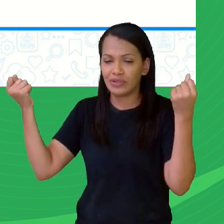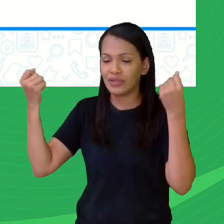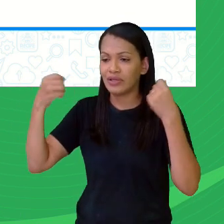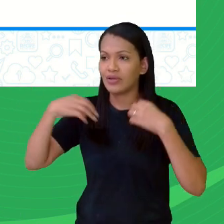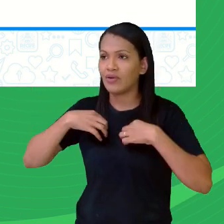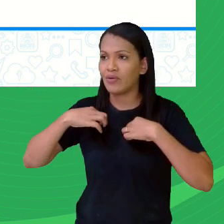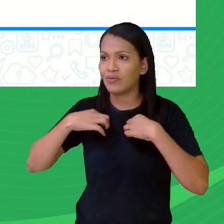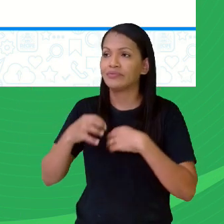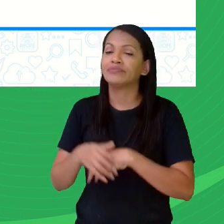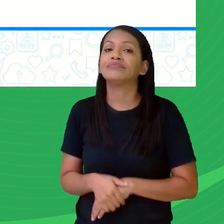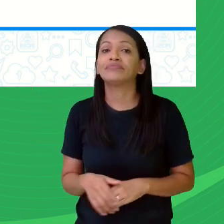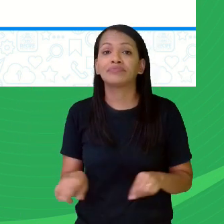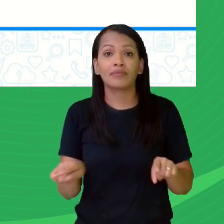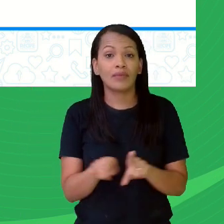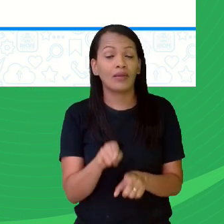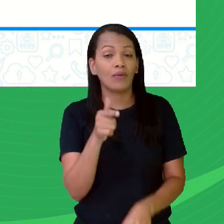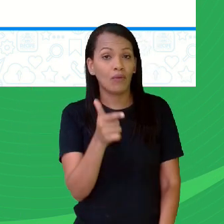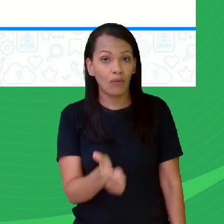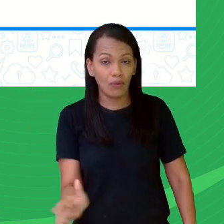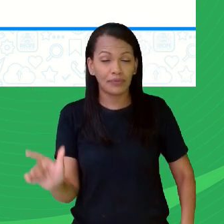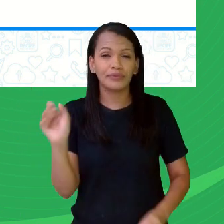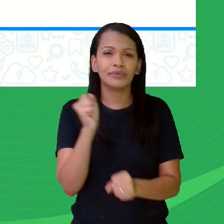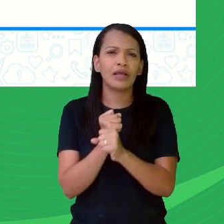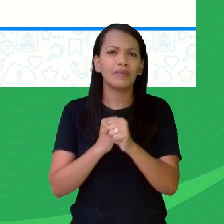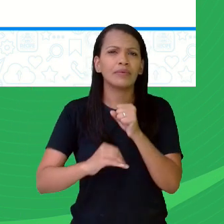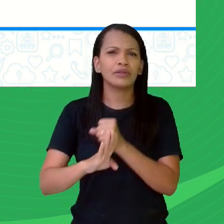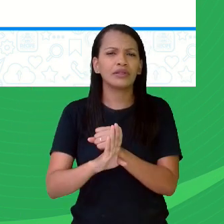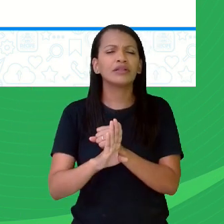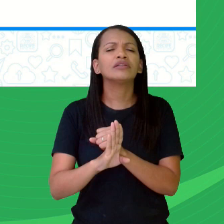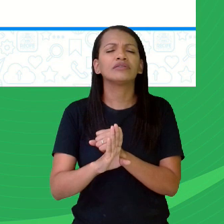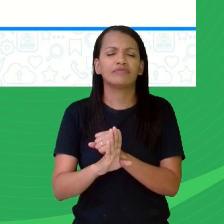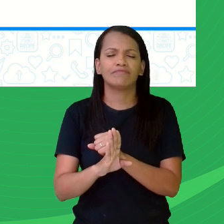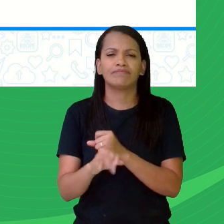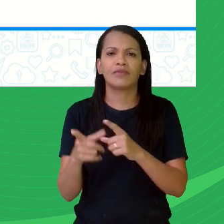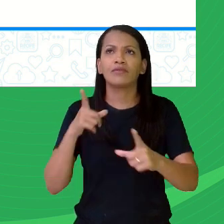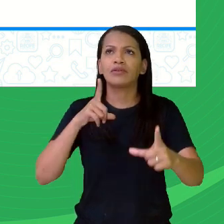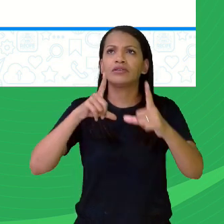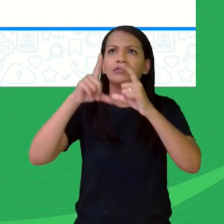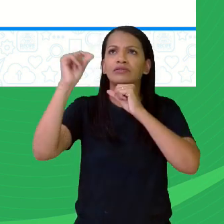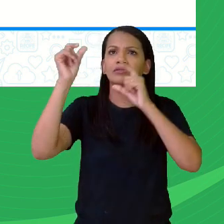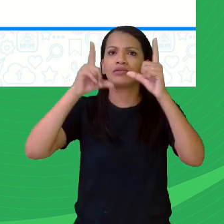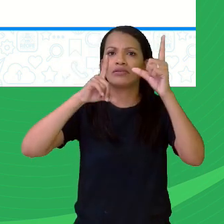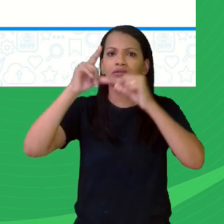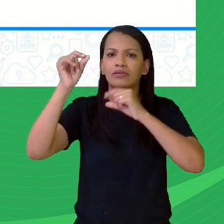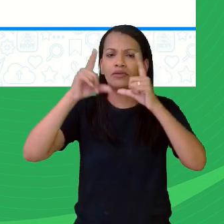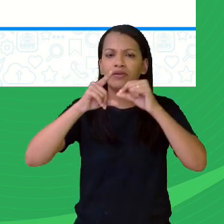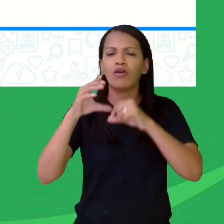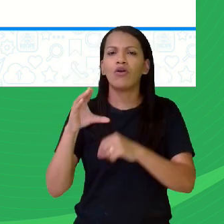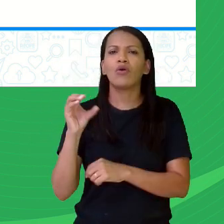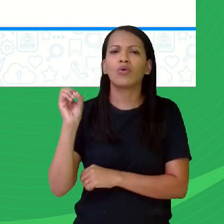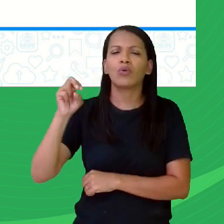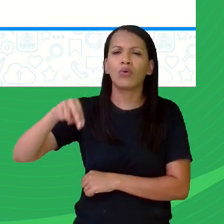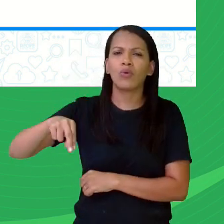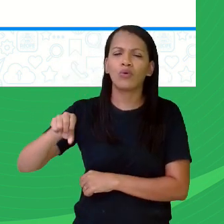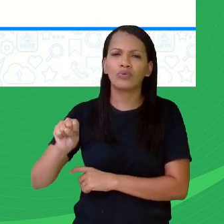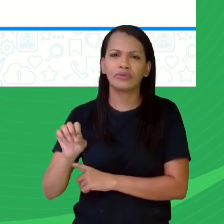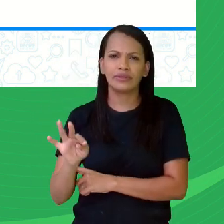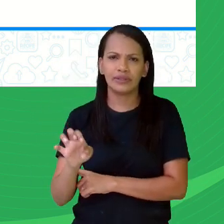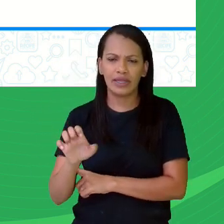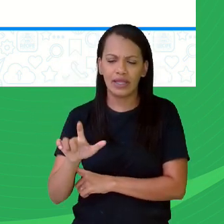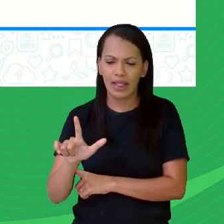Outros substantivos coletivos, estrela, constelação, faculdade,